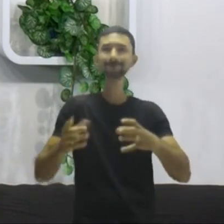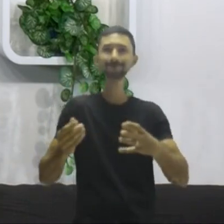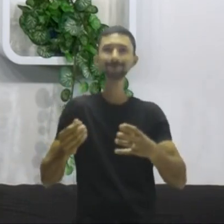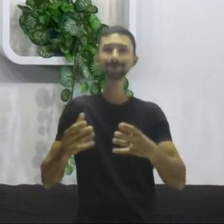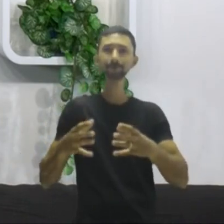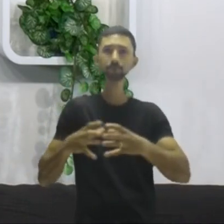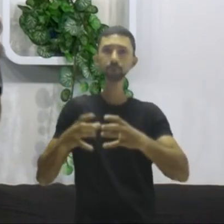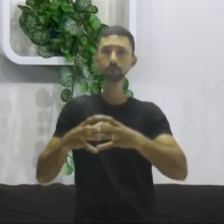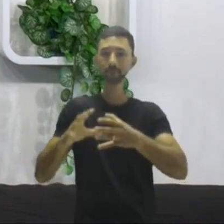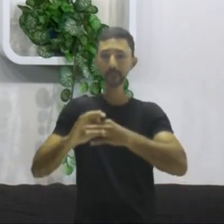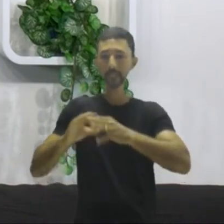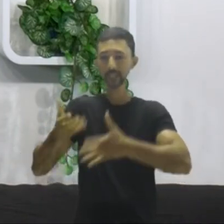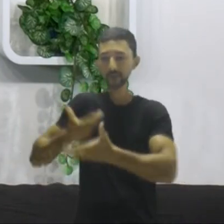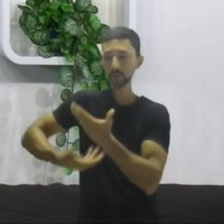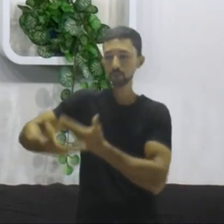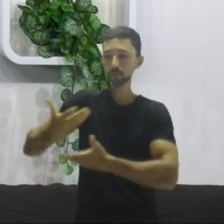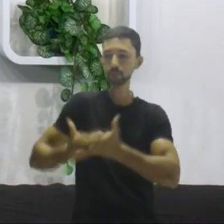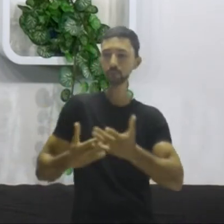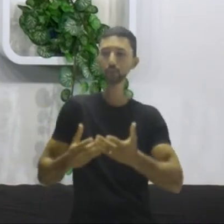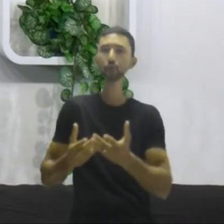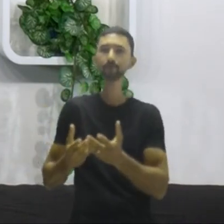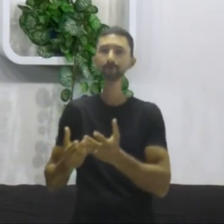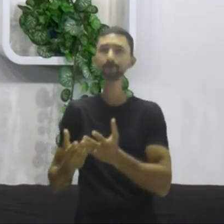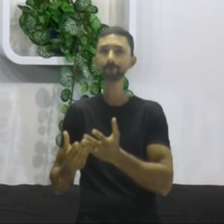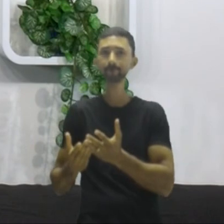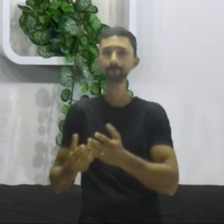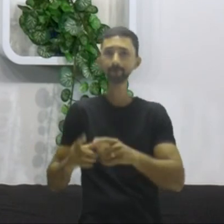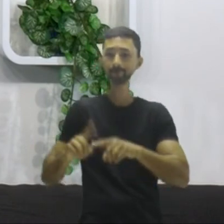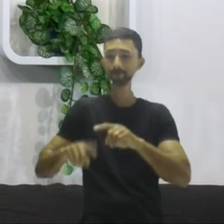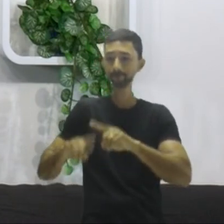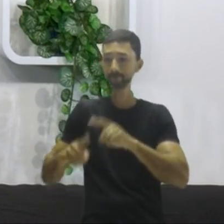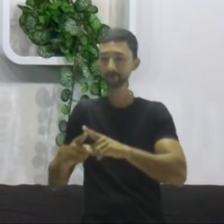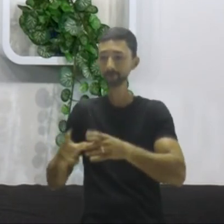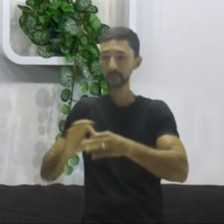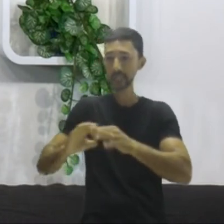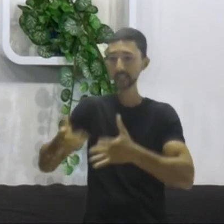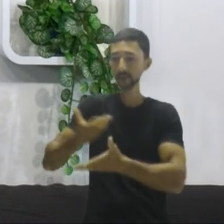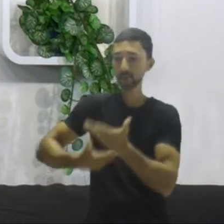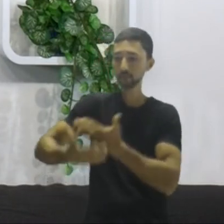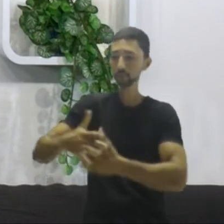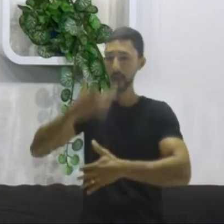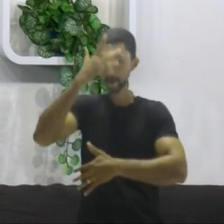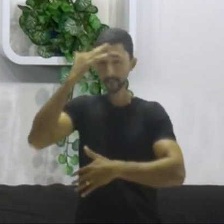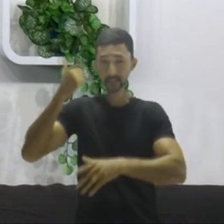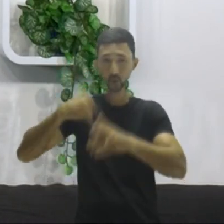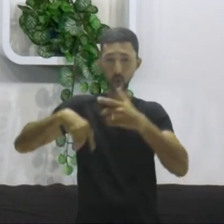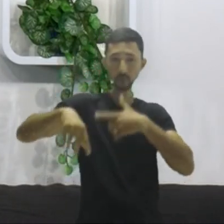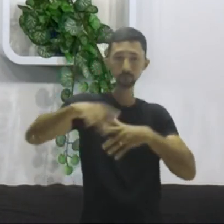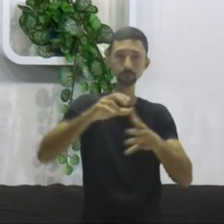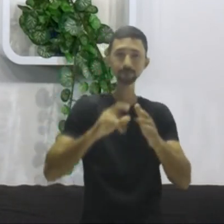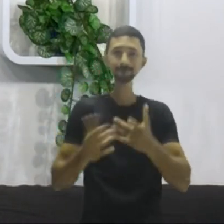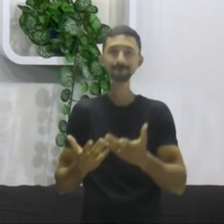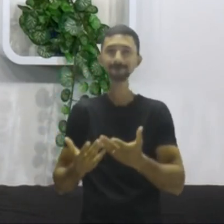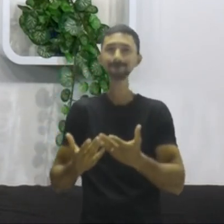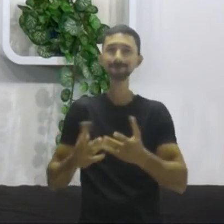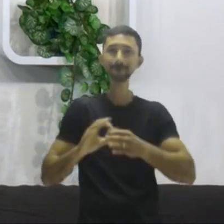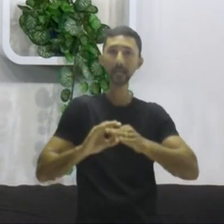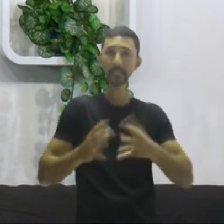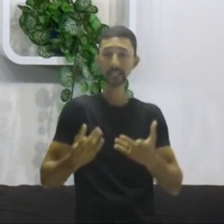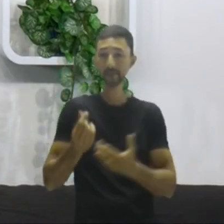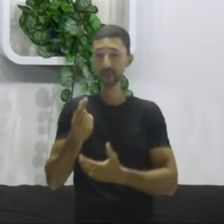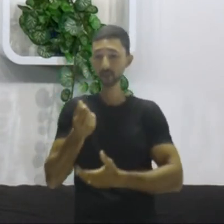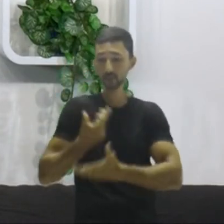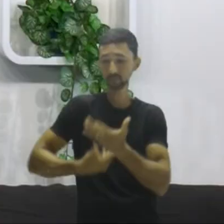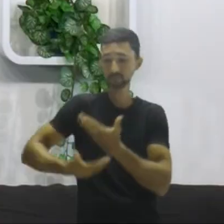vocês de livre circulação de mercadorias, de livre circulação de pessoas, de livre circulação de